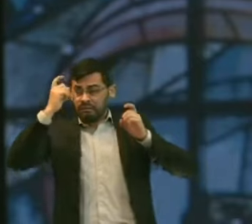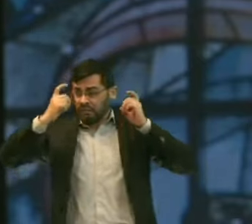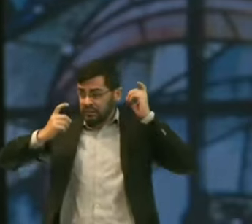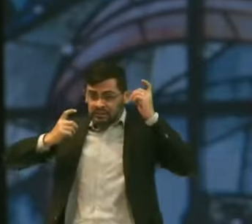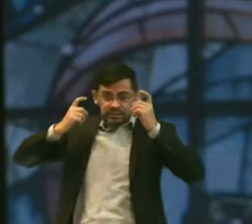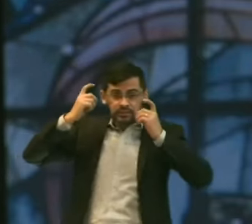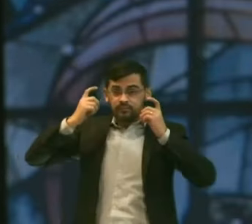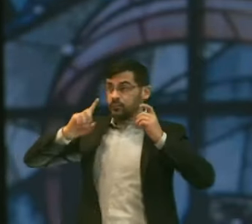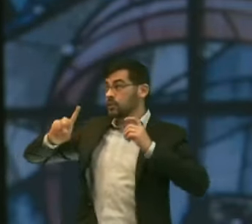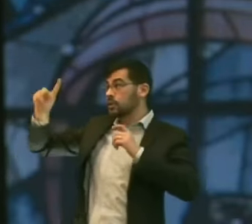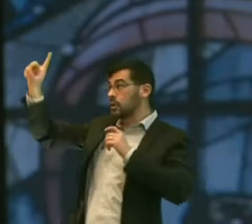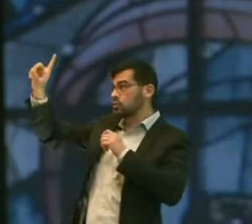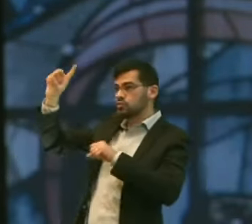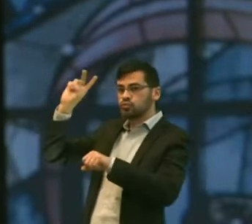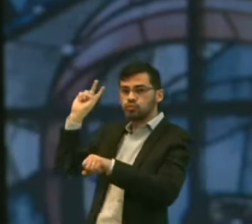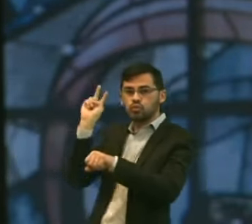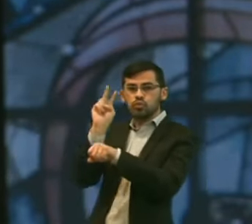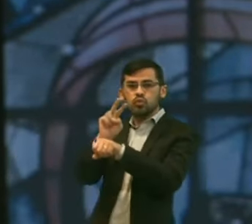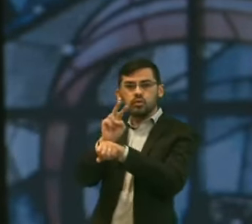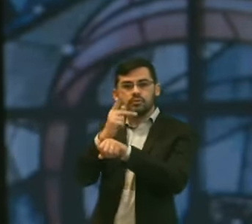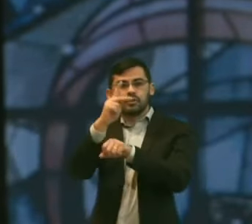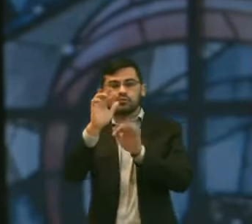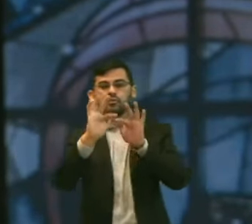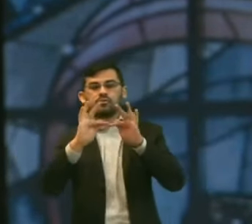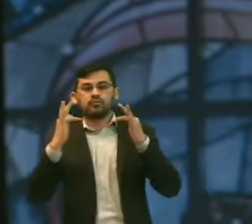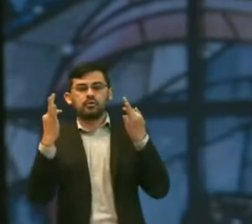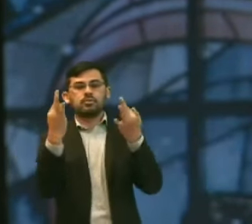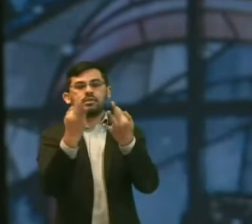Ele cuida Da sua família